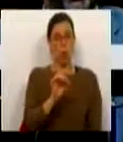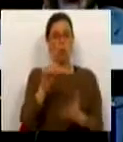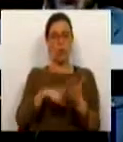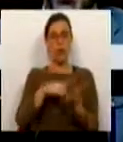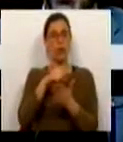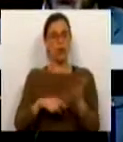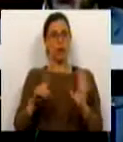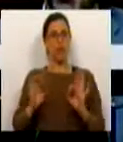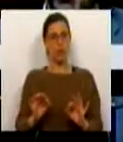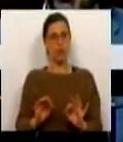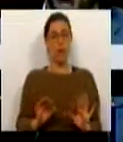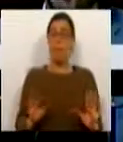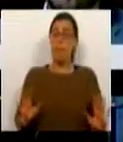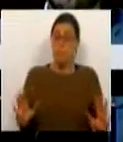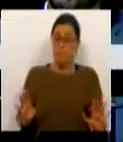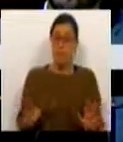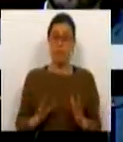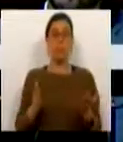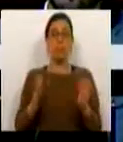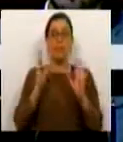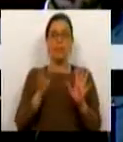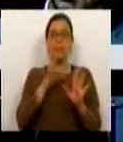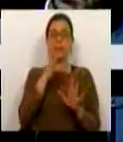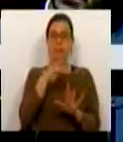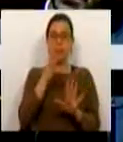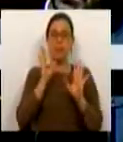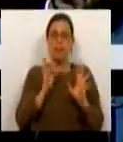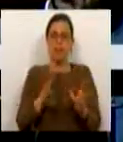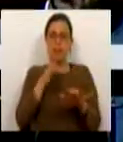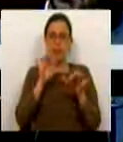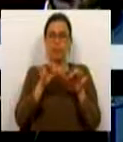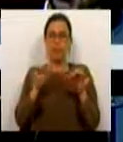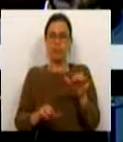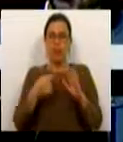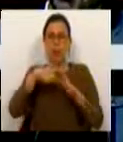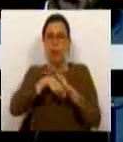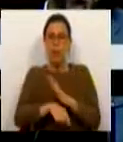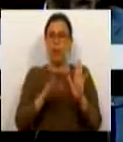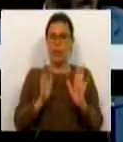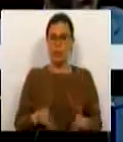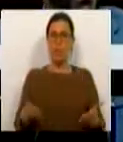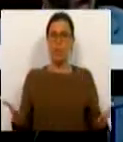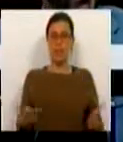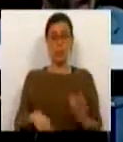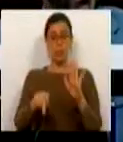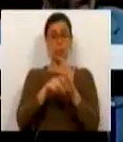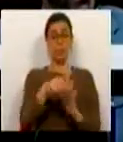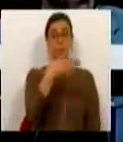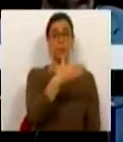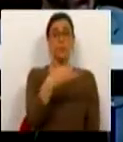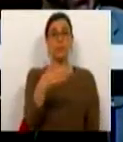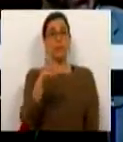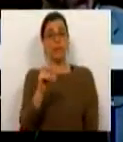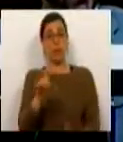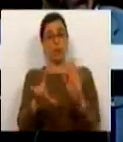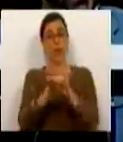revogada, mas carece de explicação e de argumentação mais aprofundada. O artigo 113